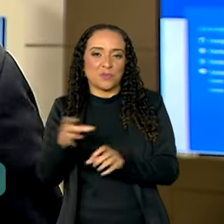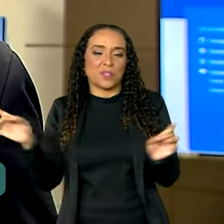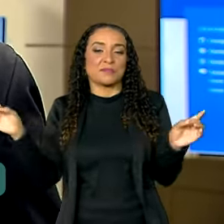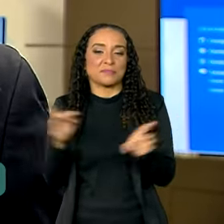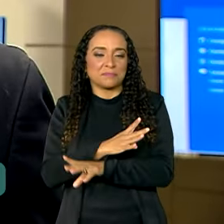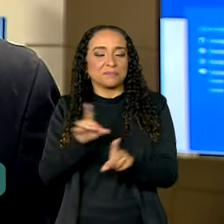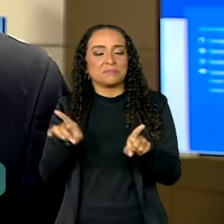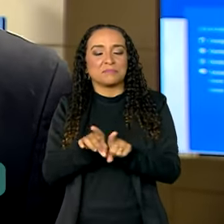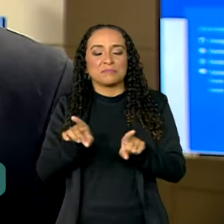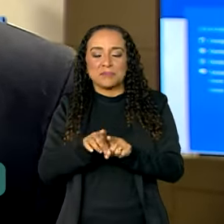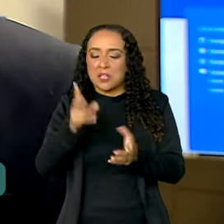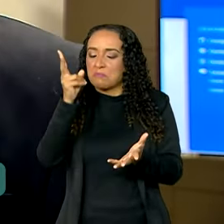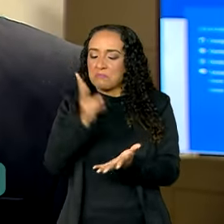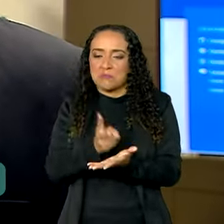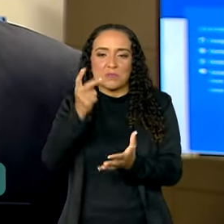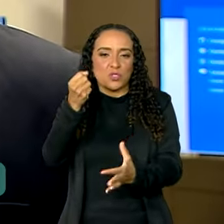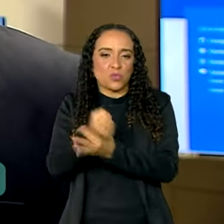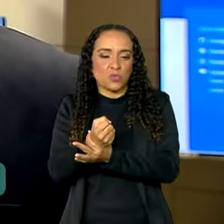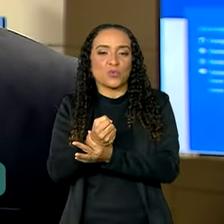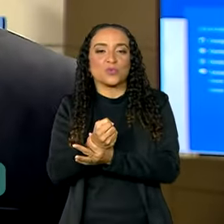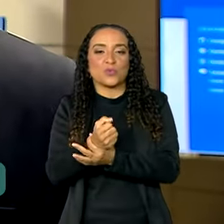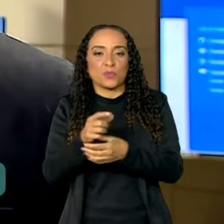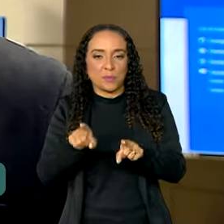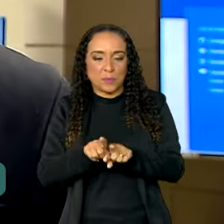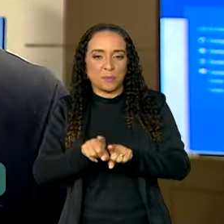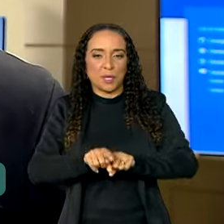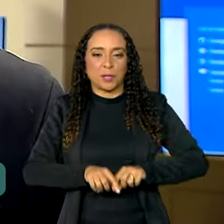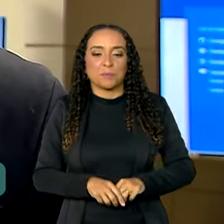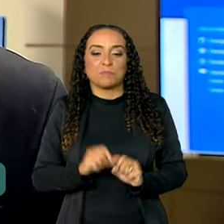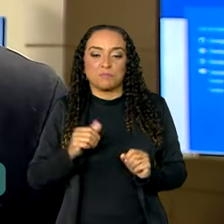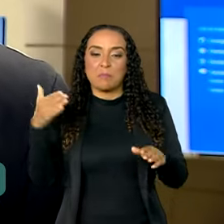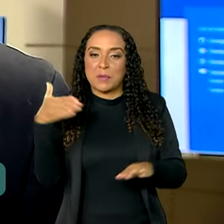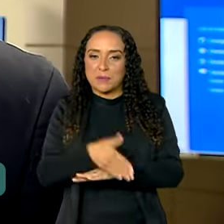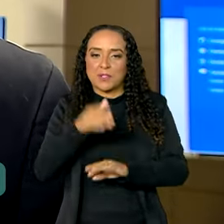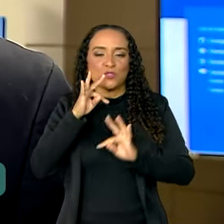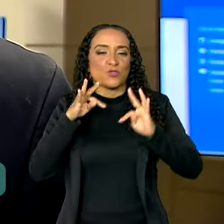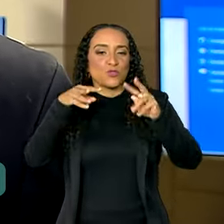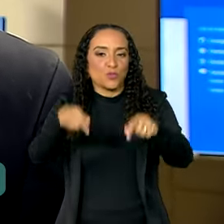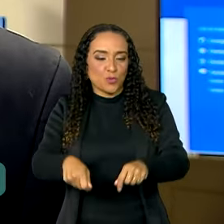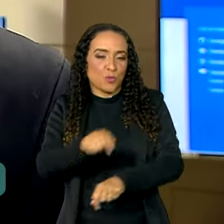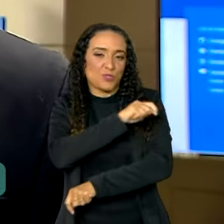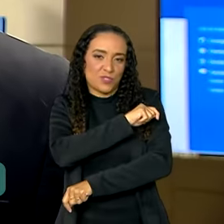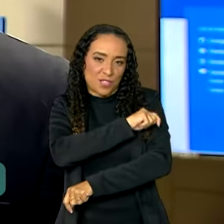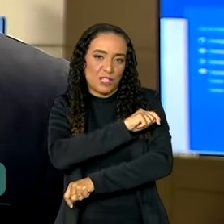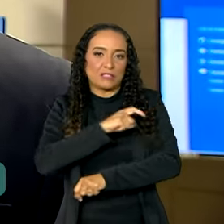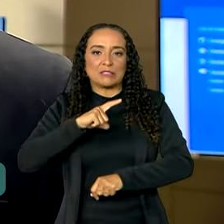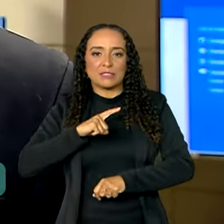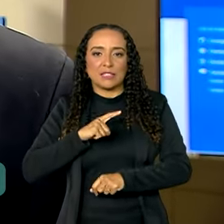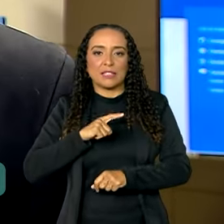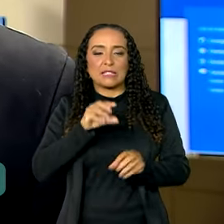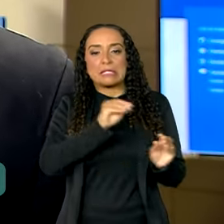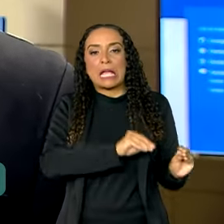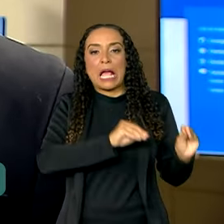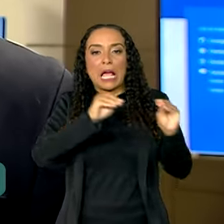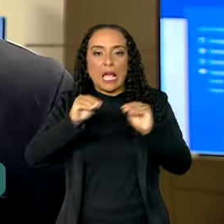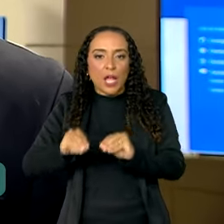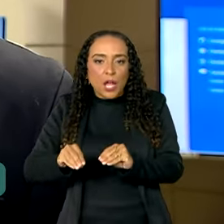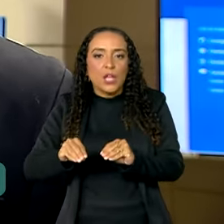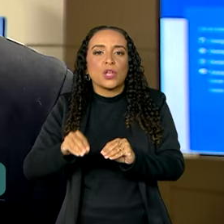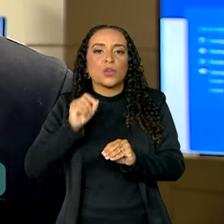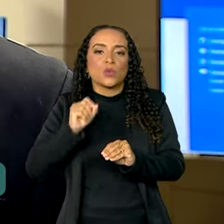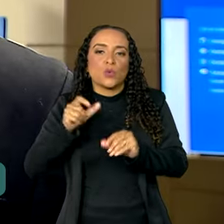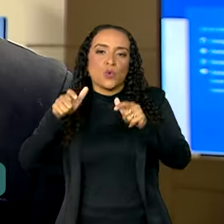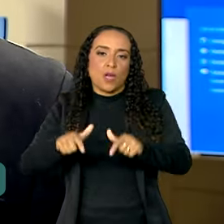a mesma segurança, com a mesma garantia de participação de todos aqueles que se deslocam para